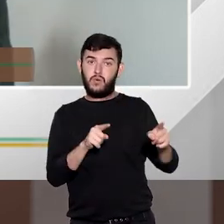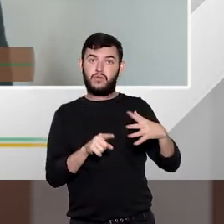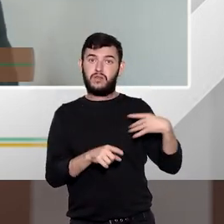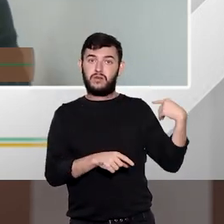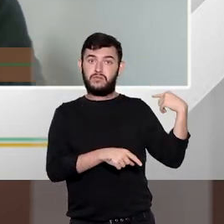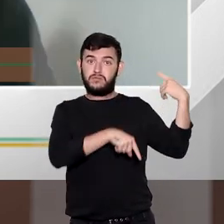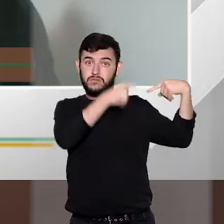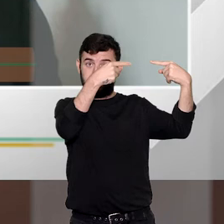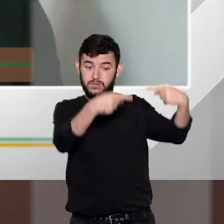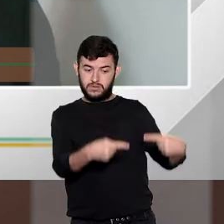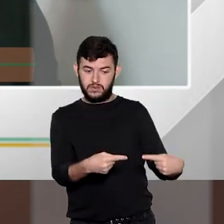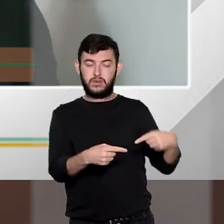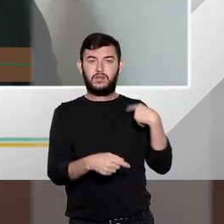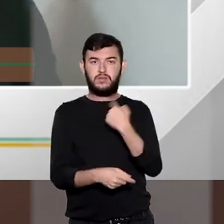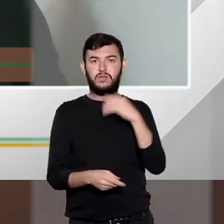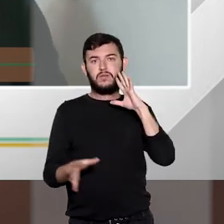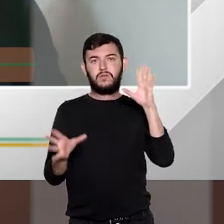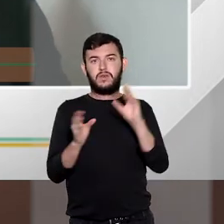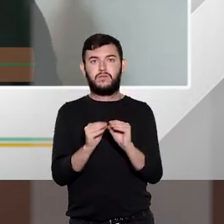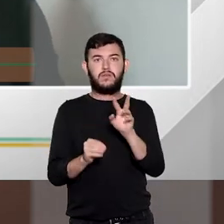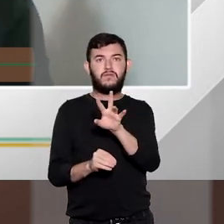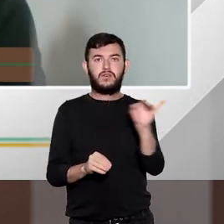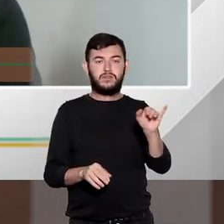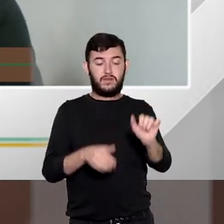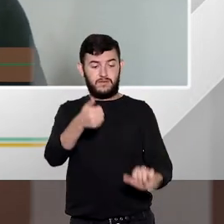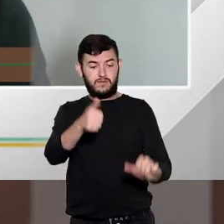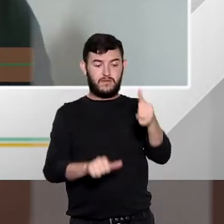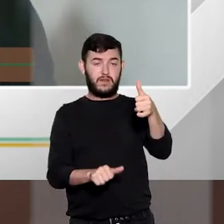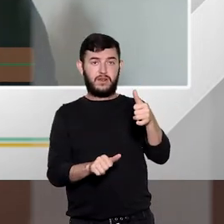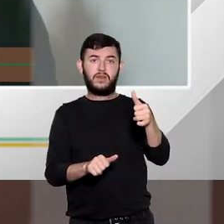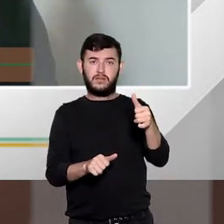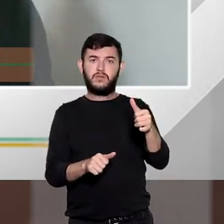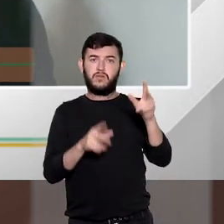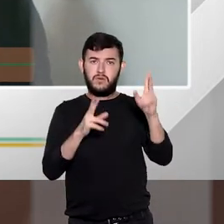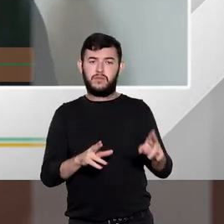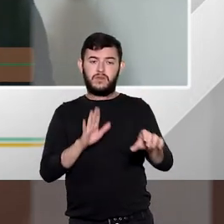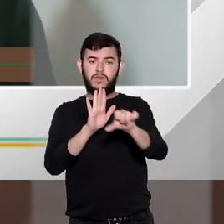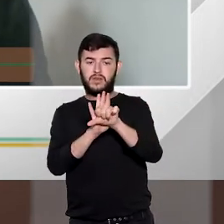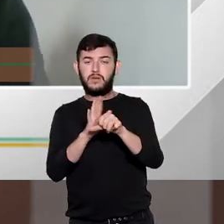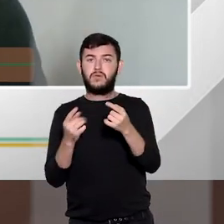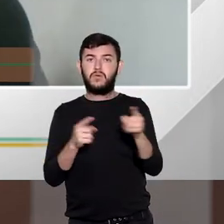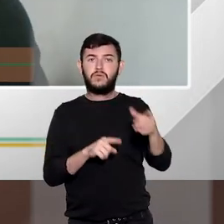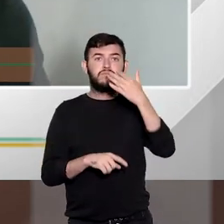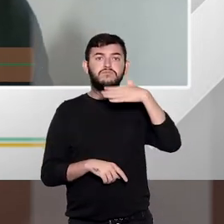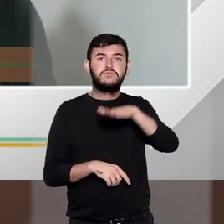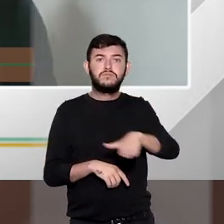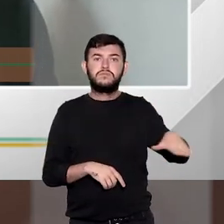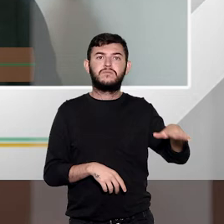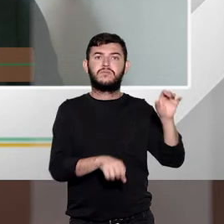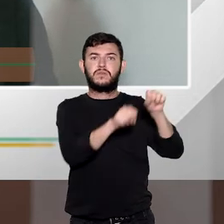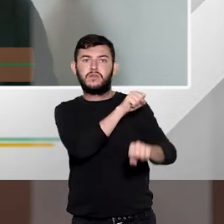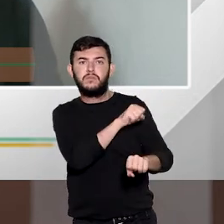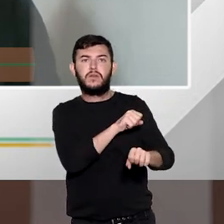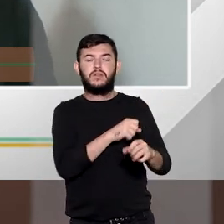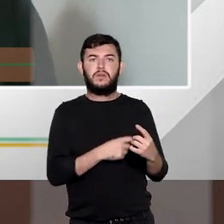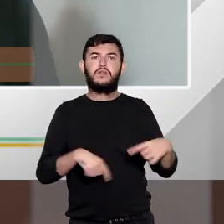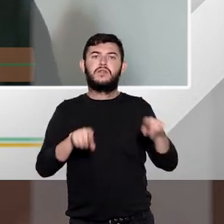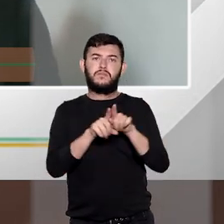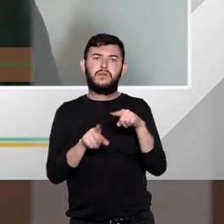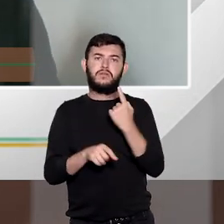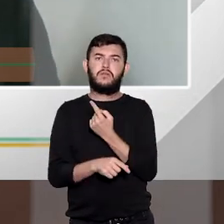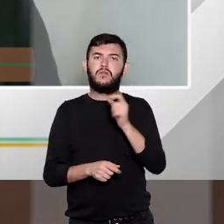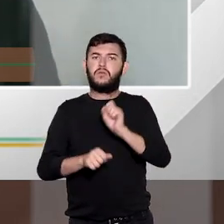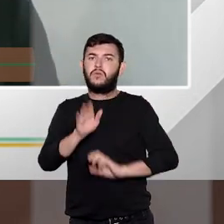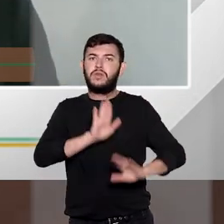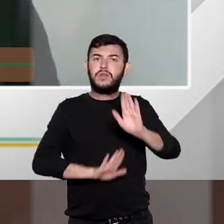isso já é da essência do próprio crime de infanticídio, de uma certa forma, já é próprio crime de infanticídio. Então, não poderia ser usado a duas vezes. Então, a gente tem que também ter